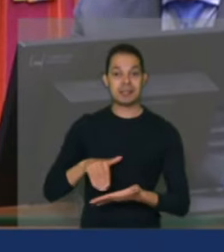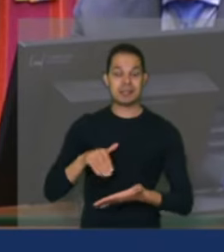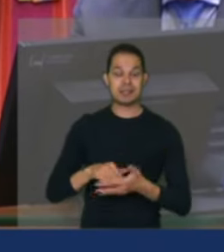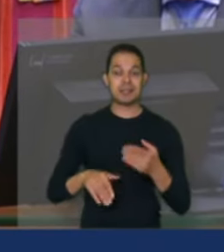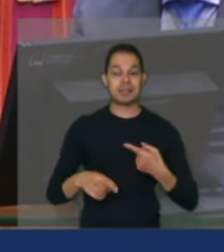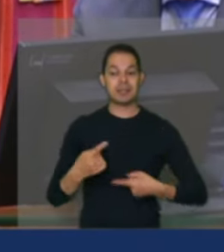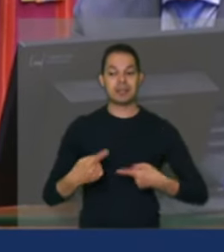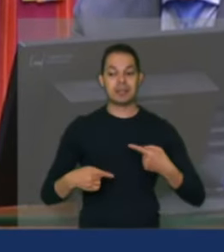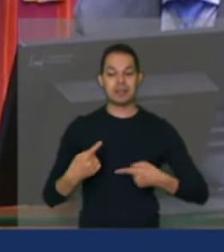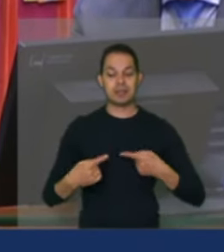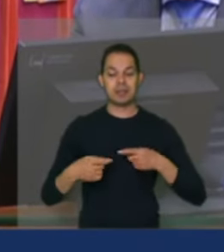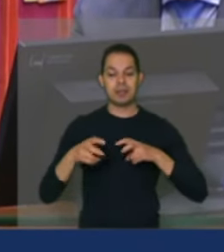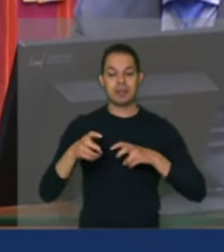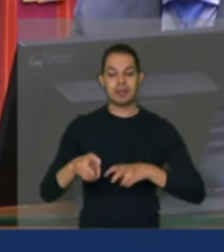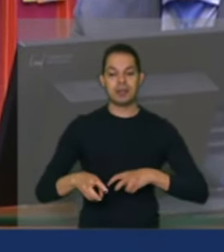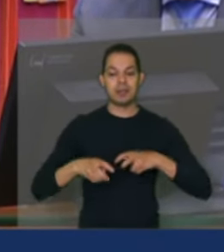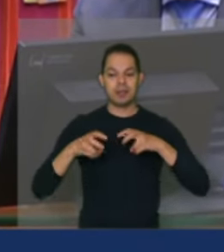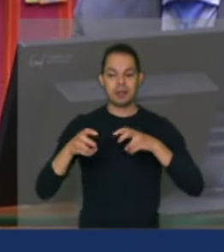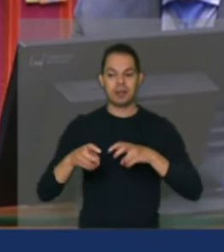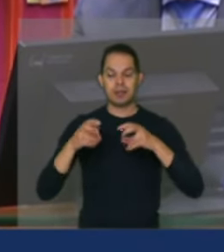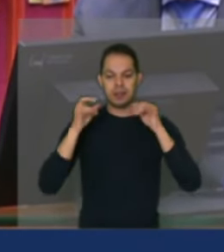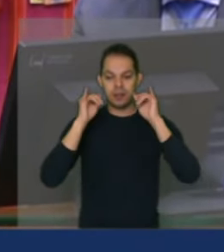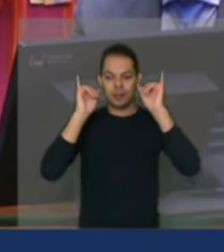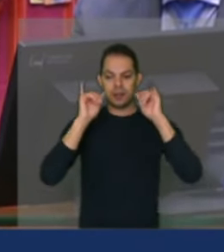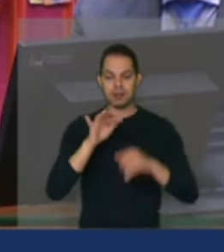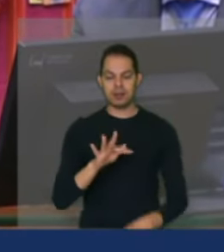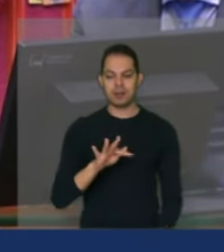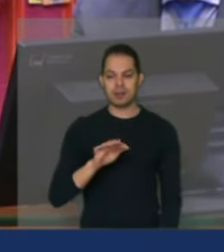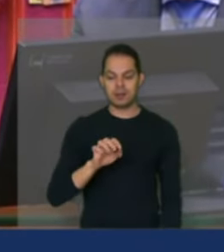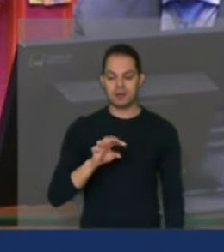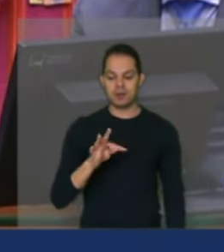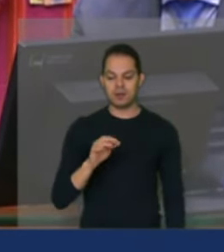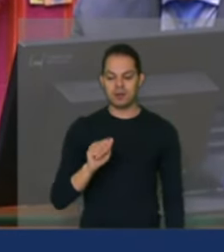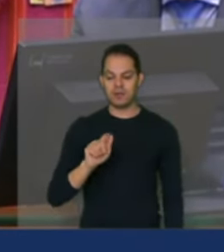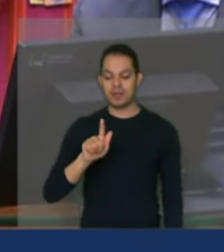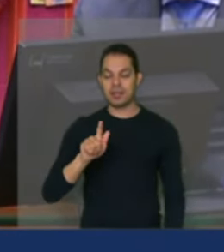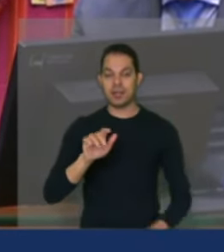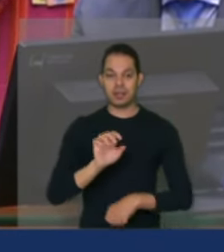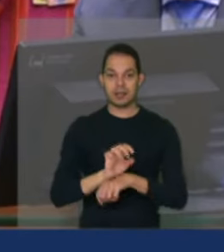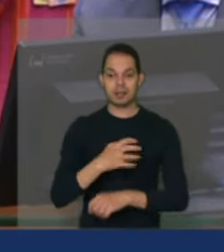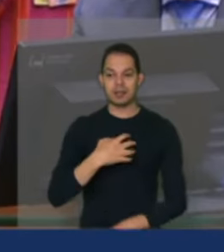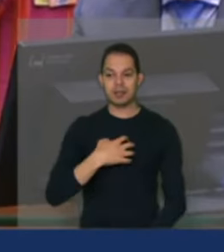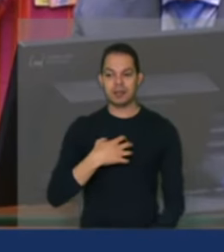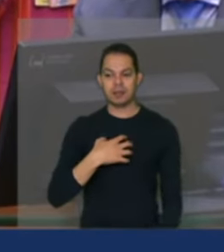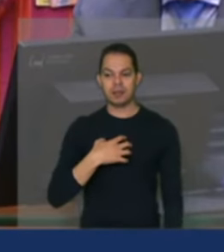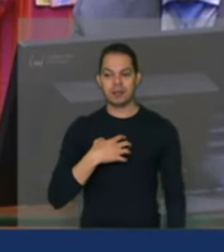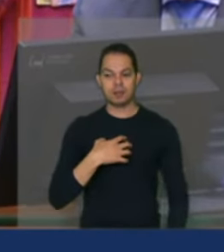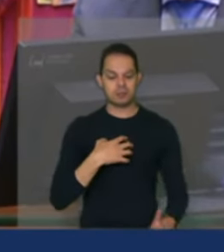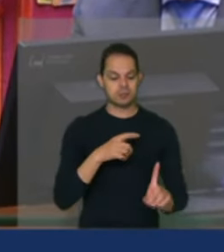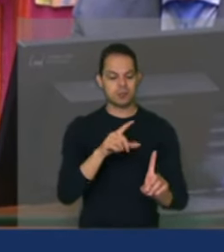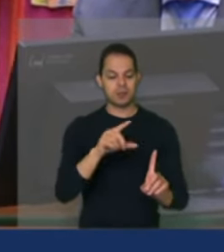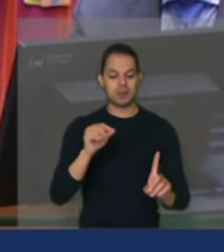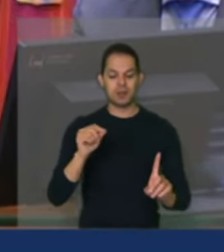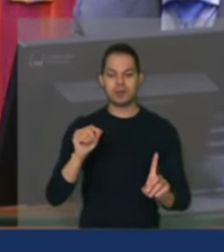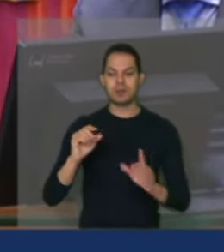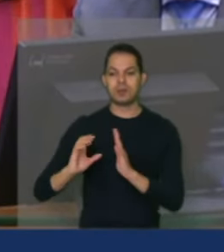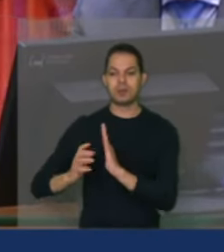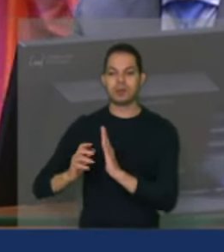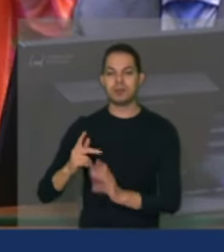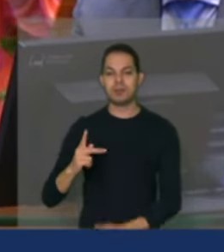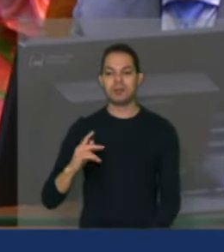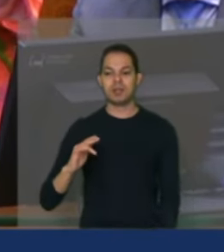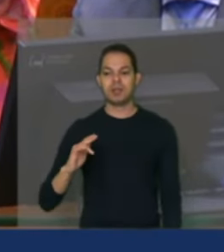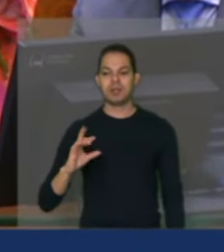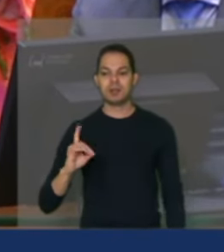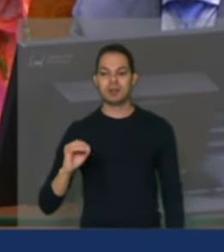agrícolas da FETAG Bahia. Ele foi indicado pelo PCdoB,